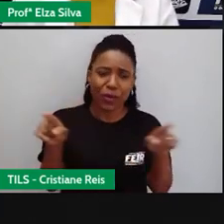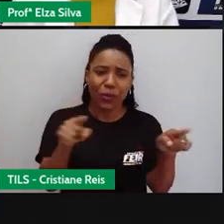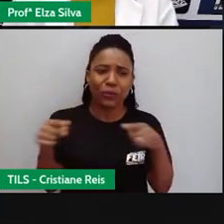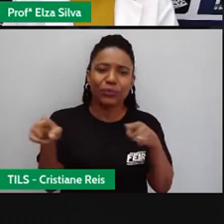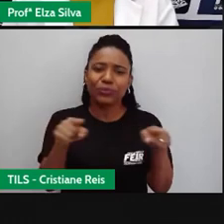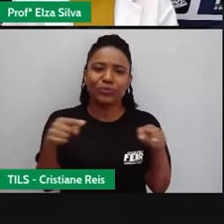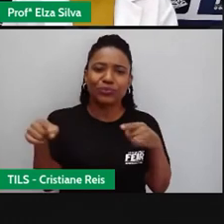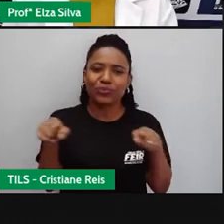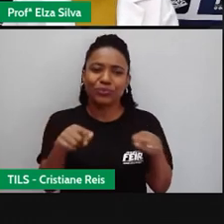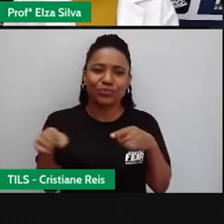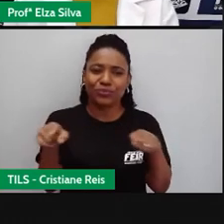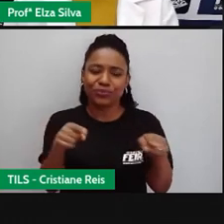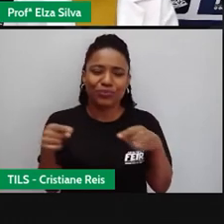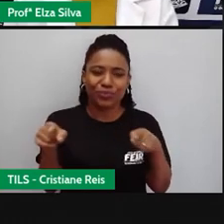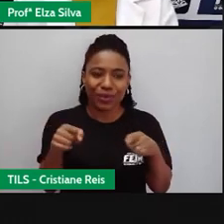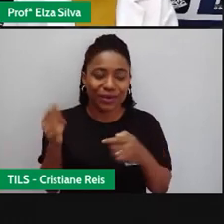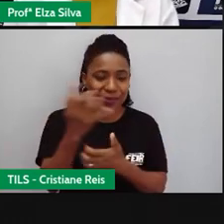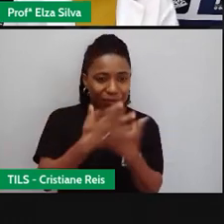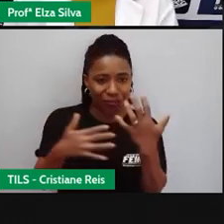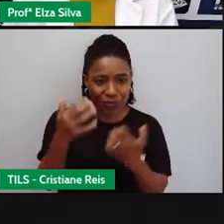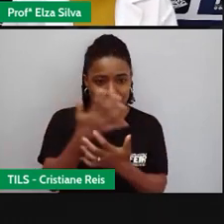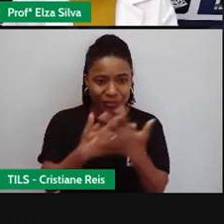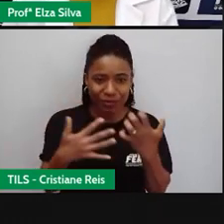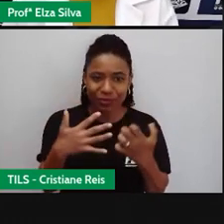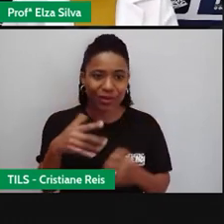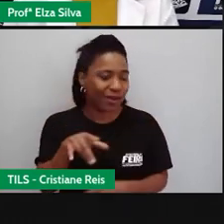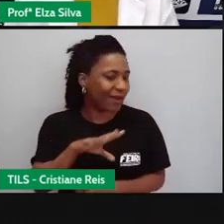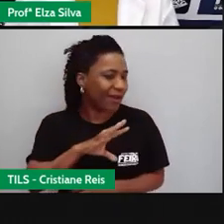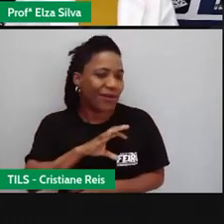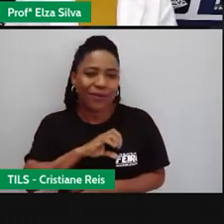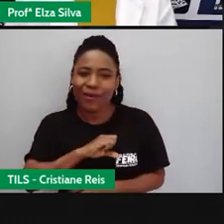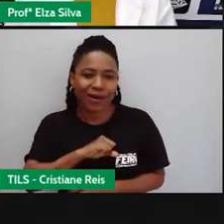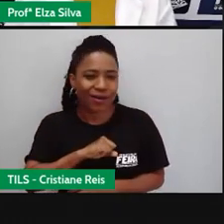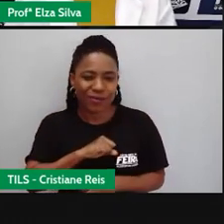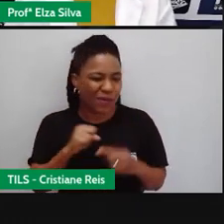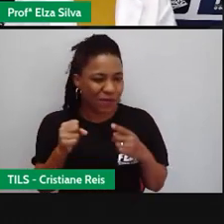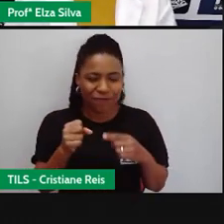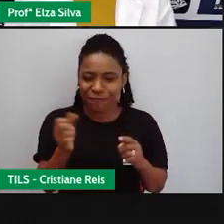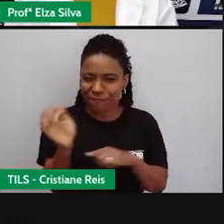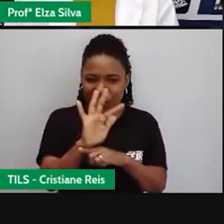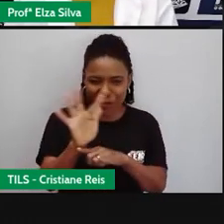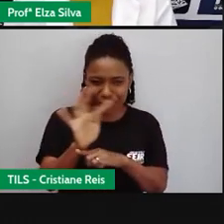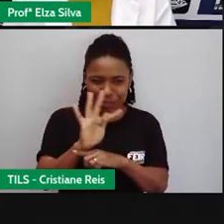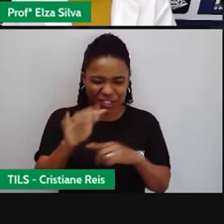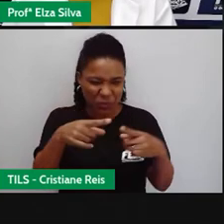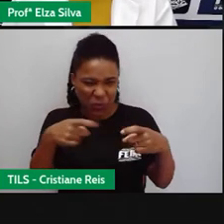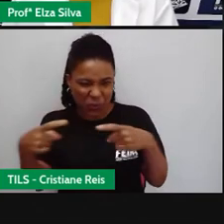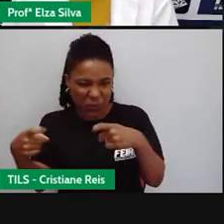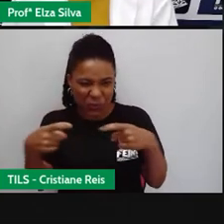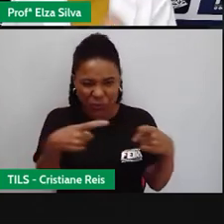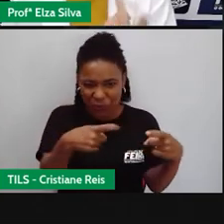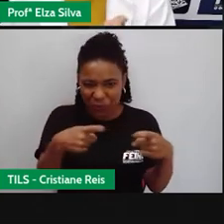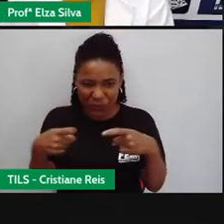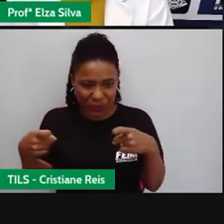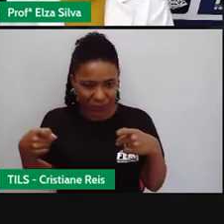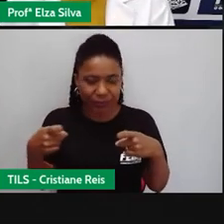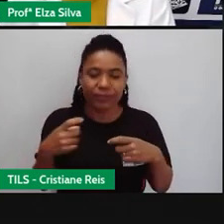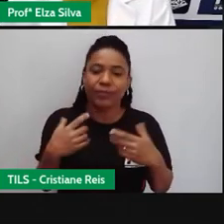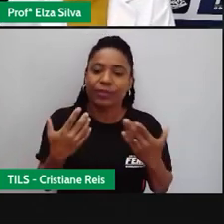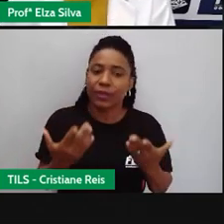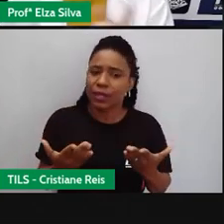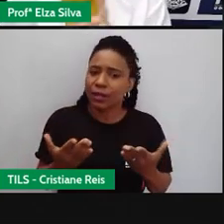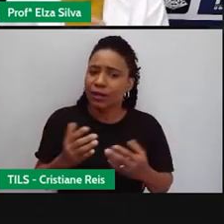I love war movies Eu amo filmes de guerra So Mas se